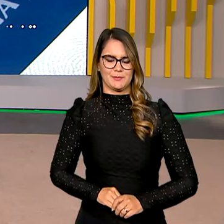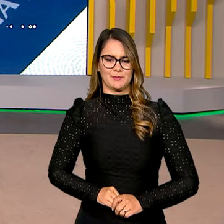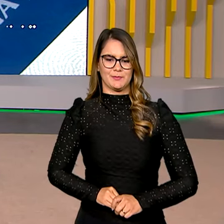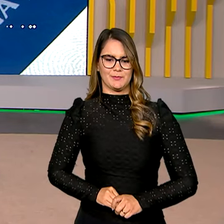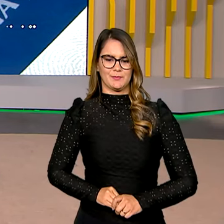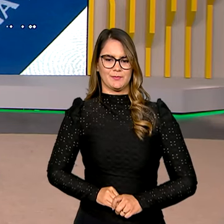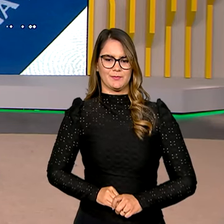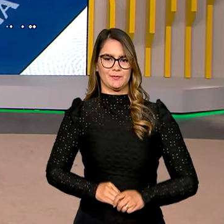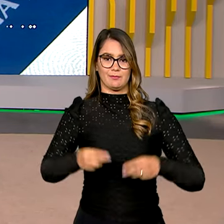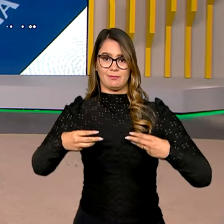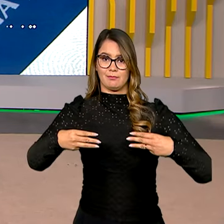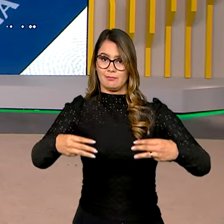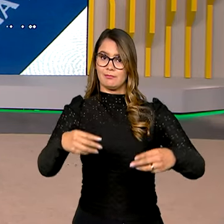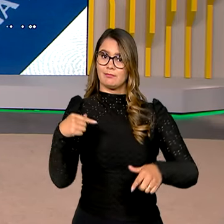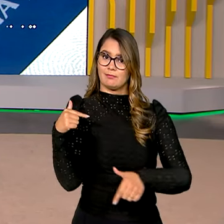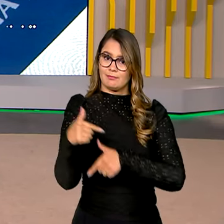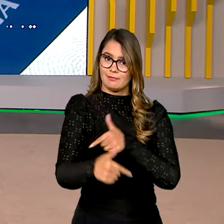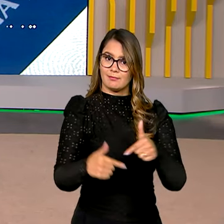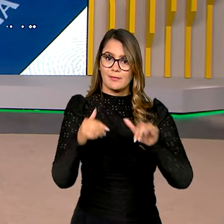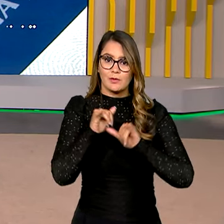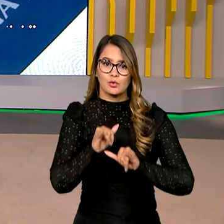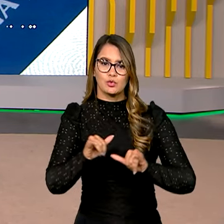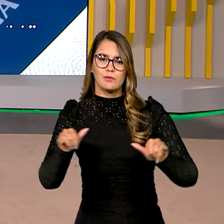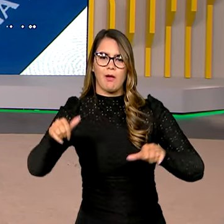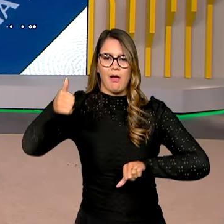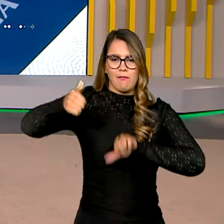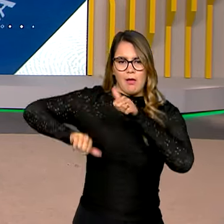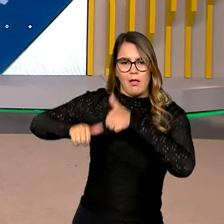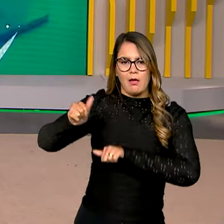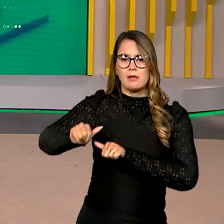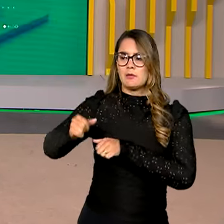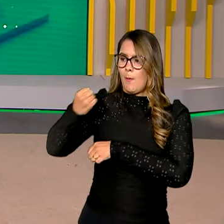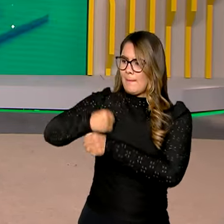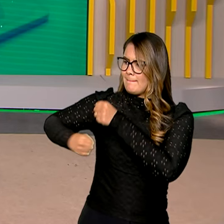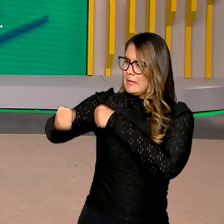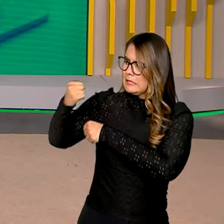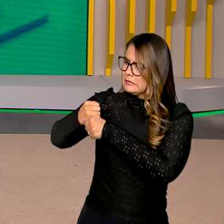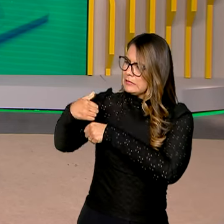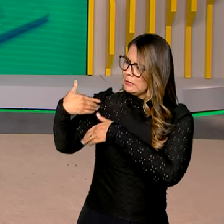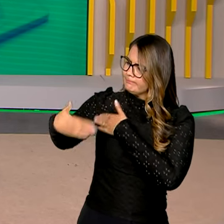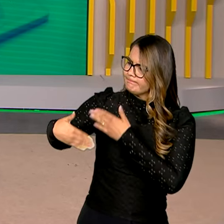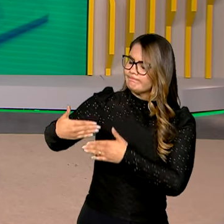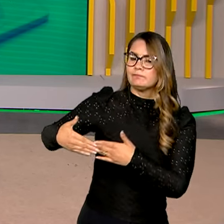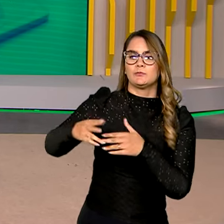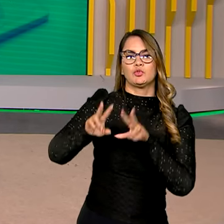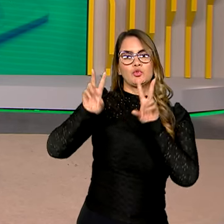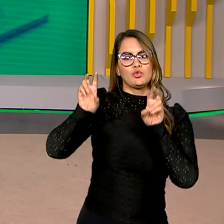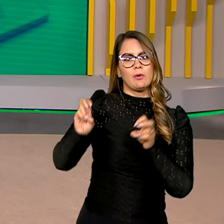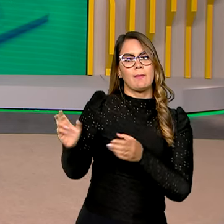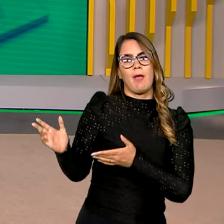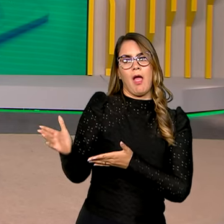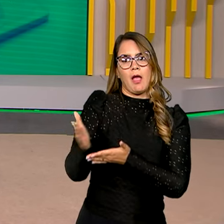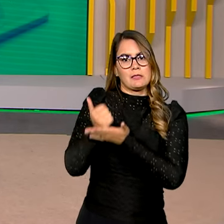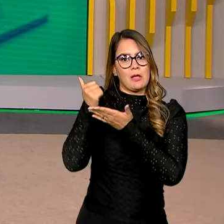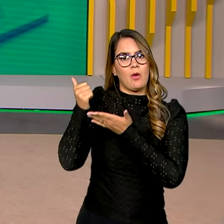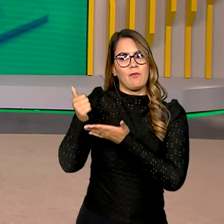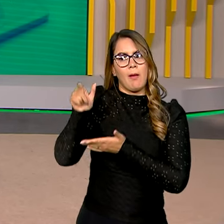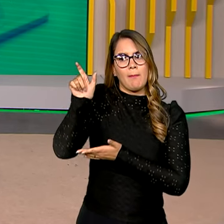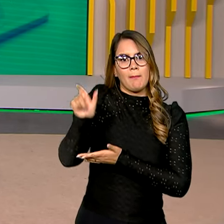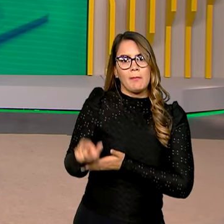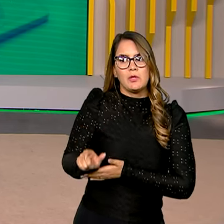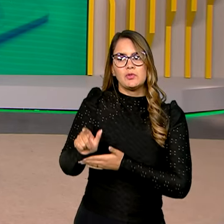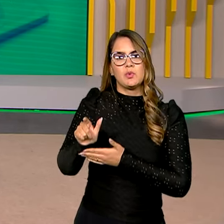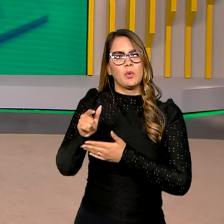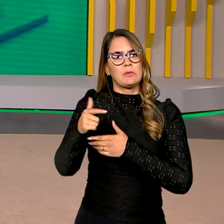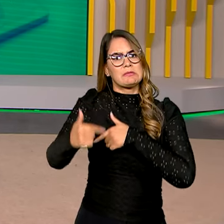O Ministério do Trabalho e Emprego divulgou um balanço das ações do ano passado envolvendo o resgate de pessoas em situação